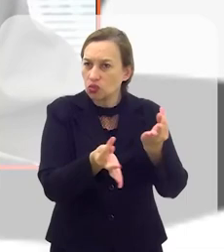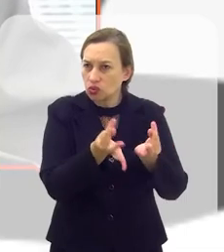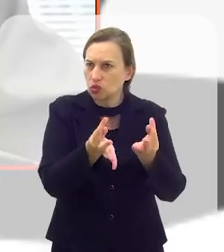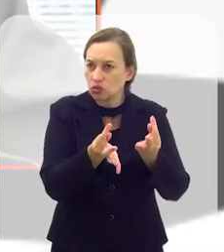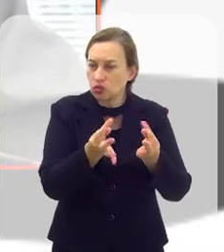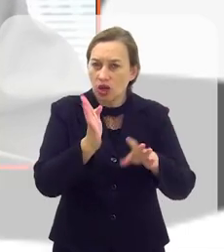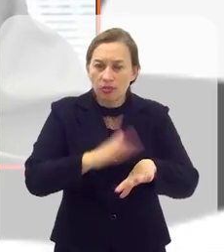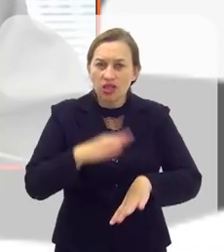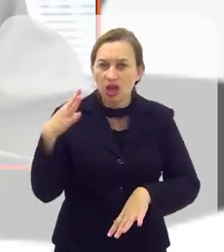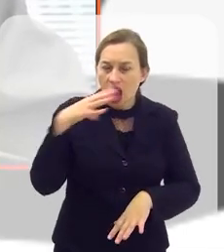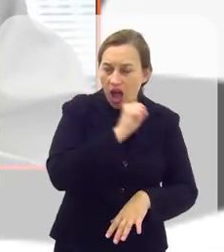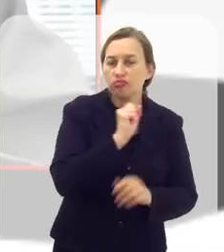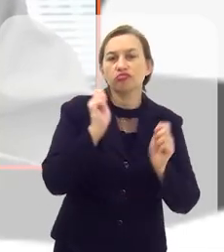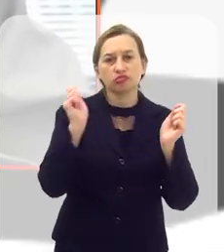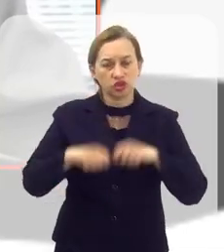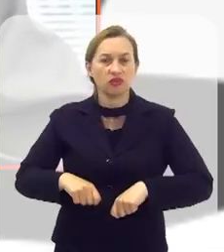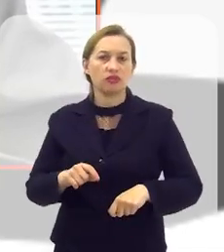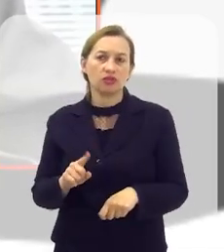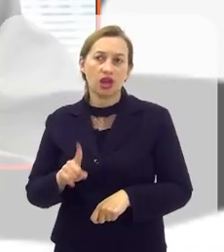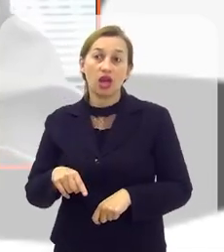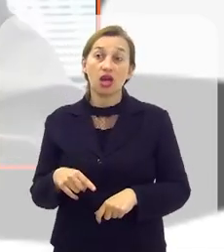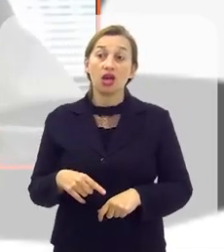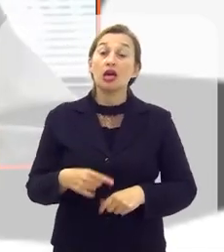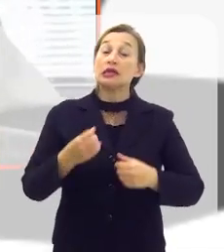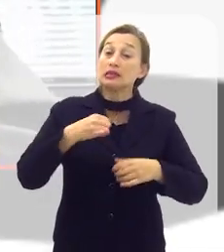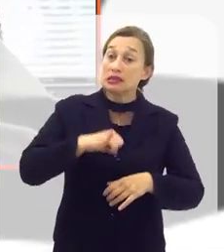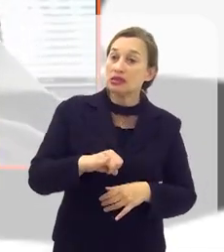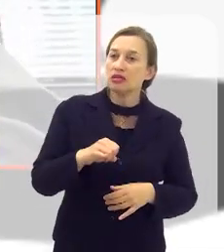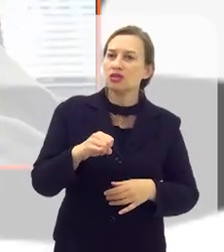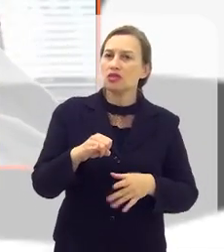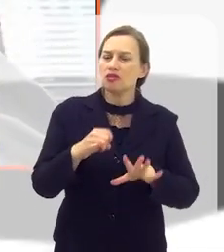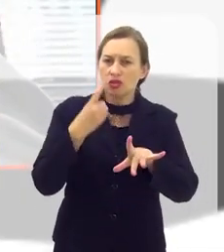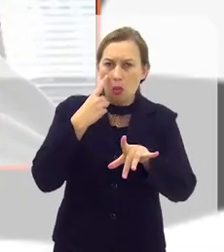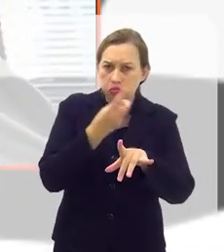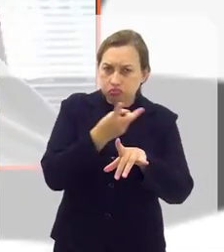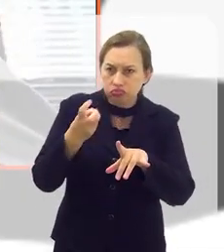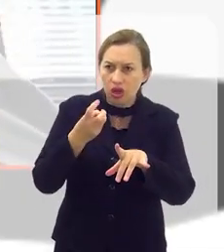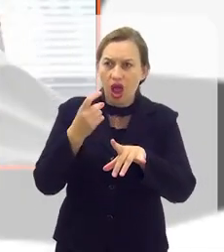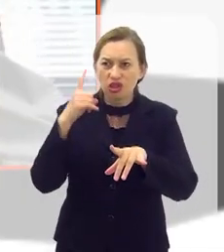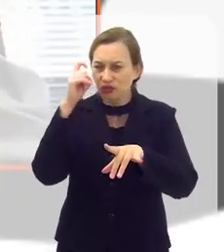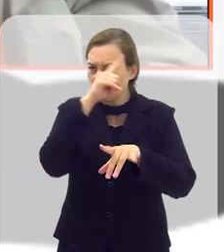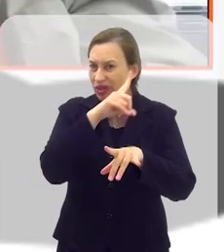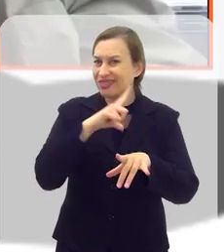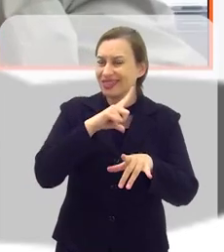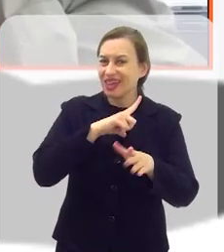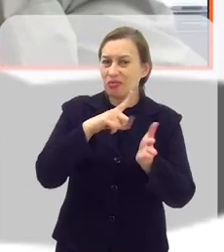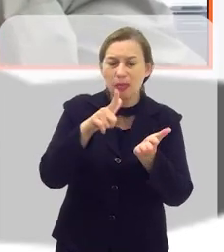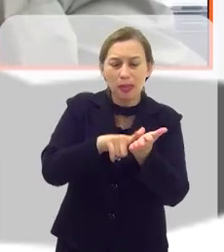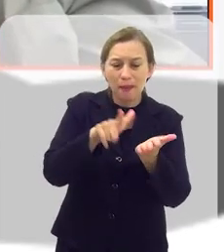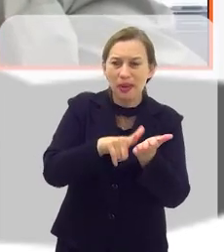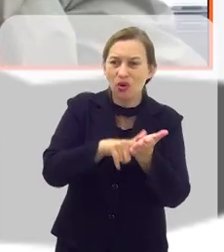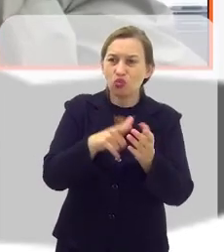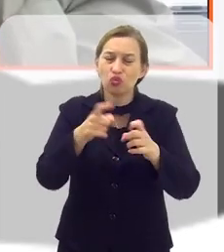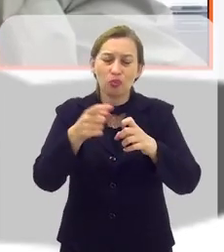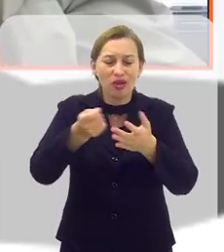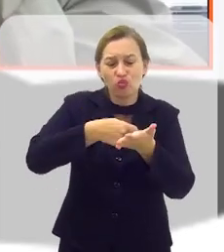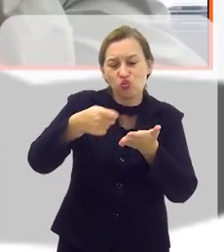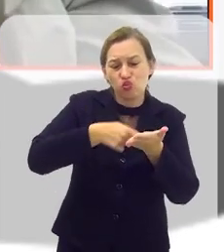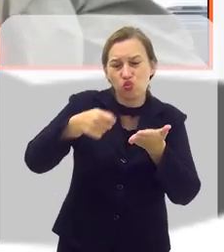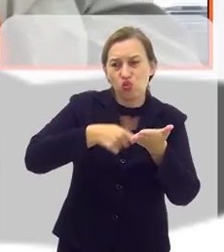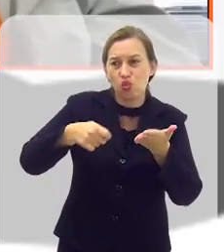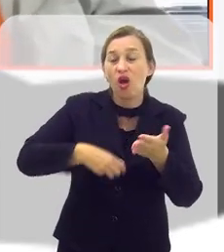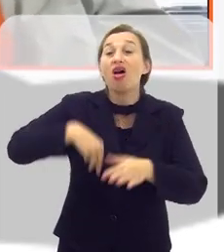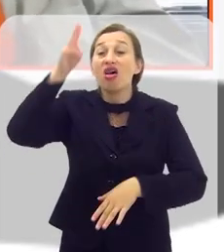mais rápido possível, né? E a gente vê a dificuldade que é para ter esse laudo. Muito, muito.